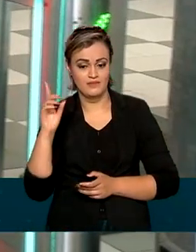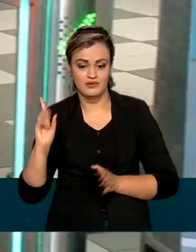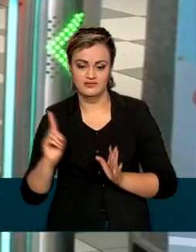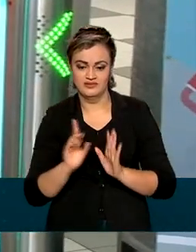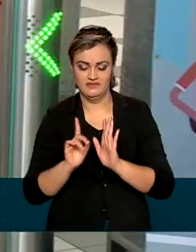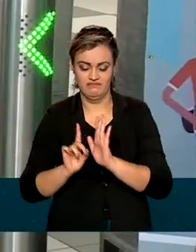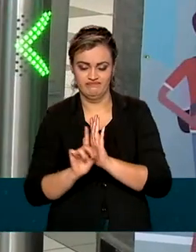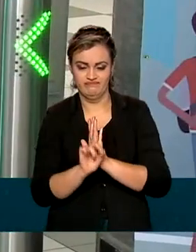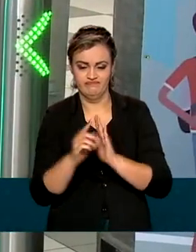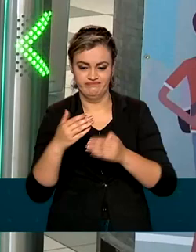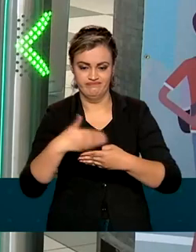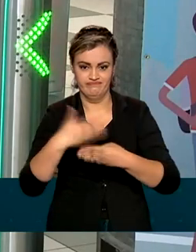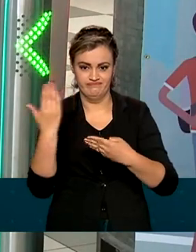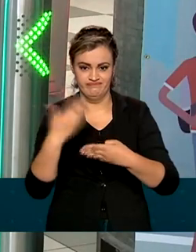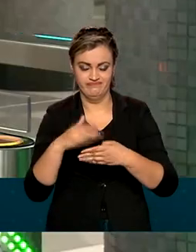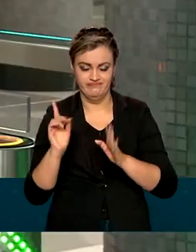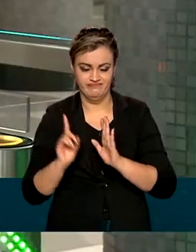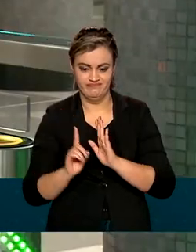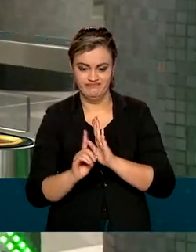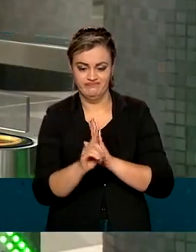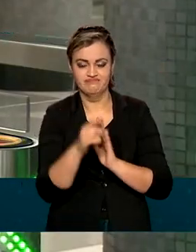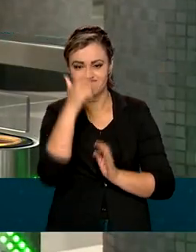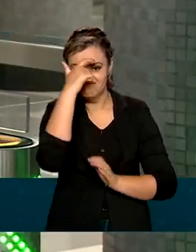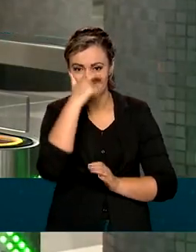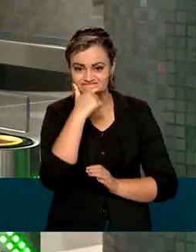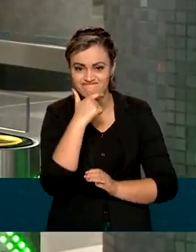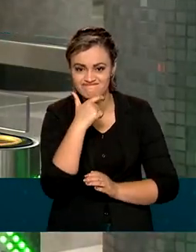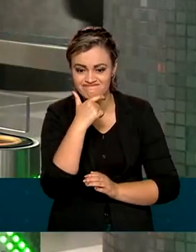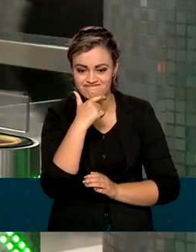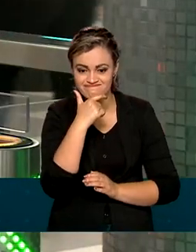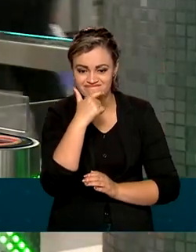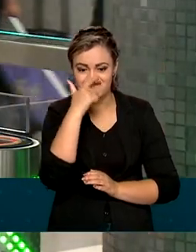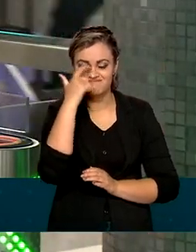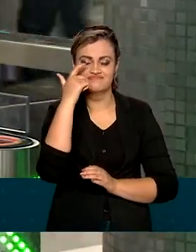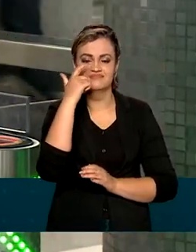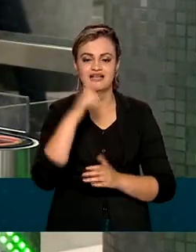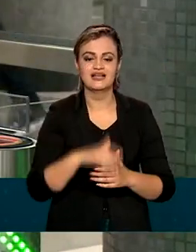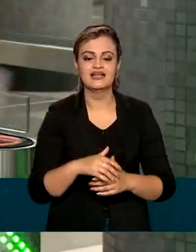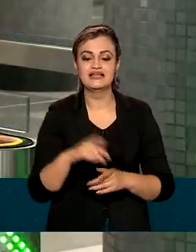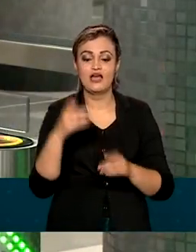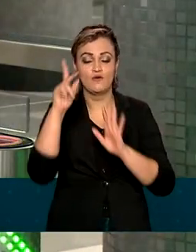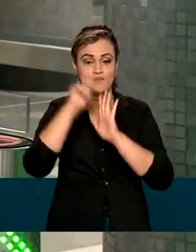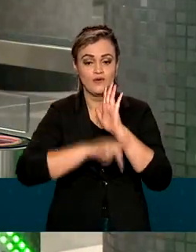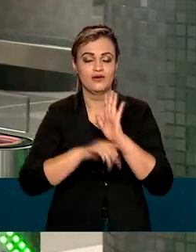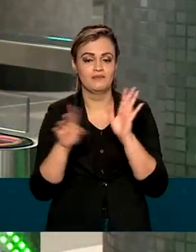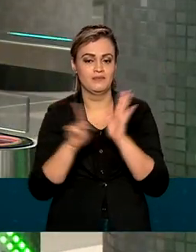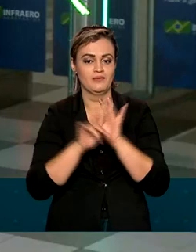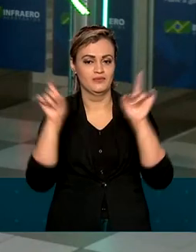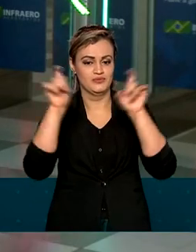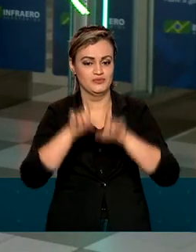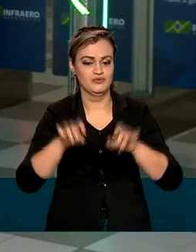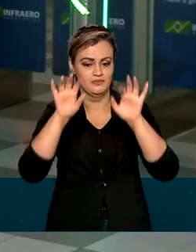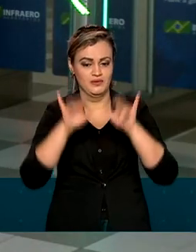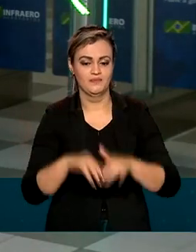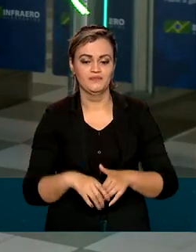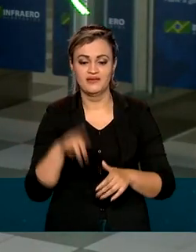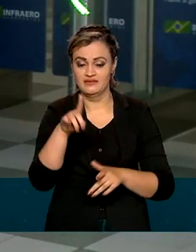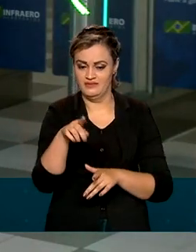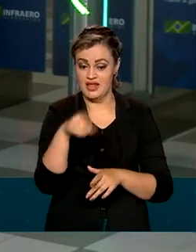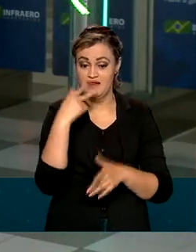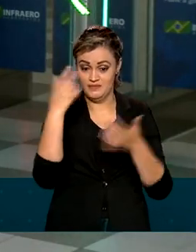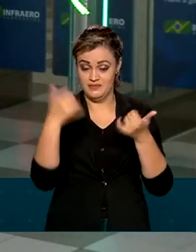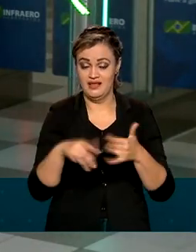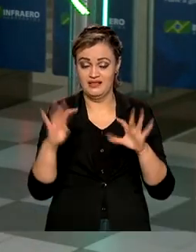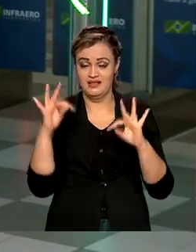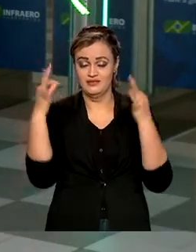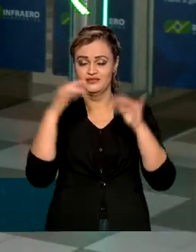tótens que dão acesso à sala de embarque e mostrar o rosto. O reconhecimento é feito por um programa de computador. A tecnologia trabalha